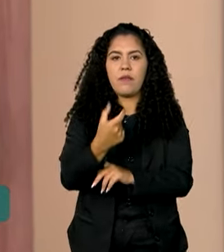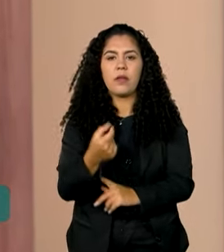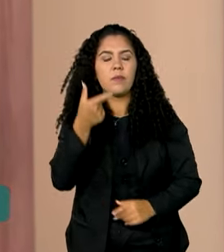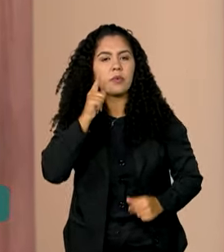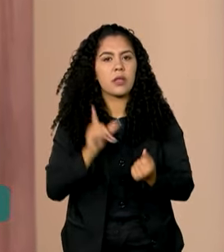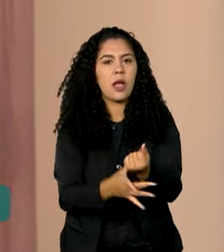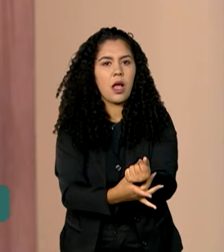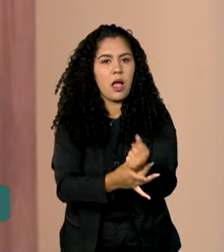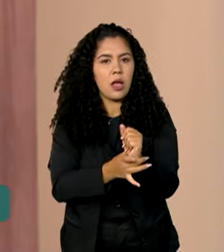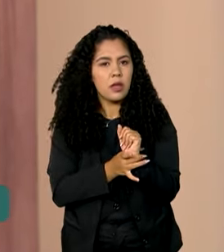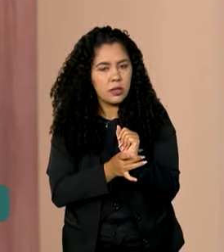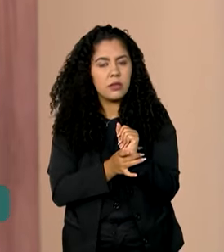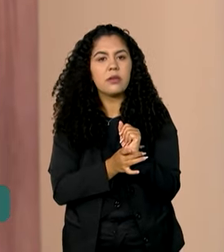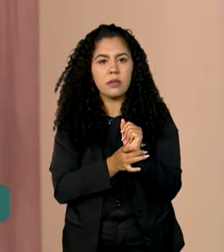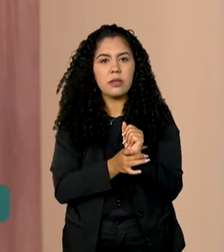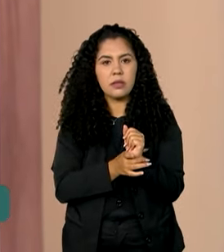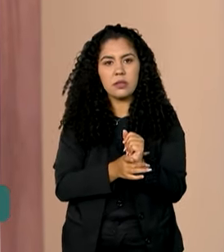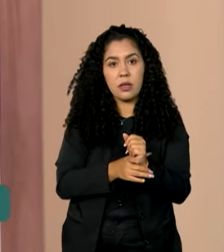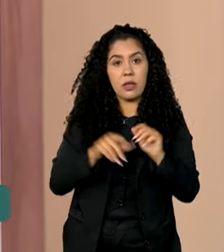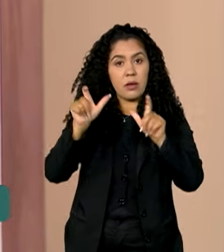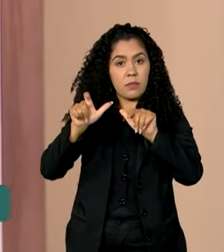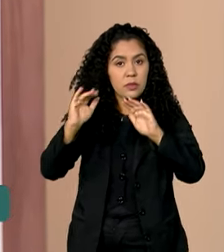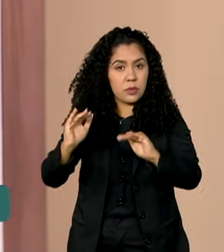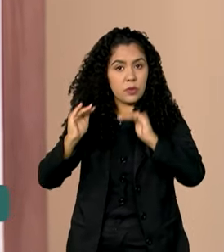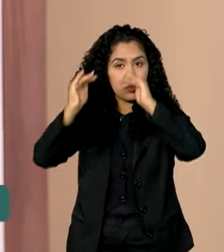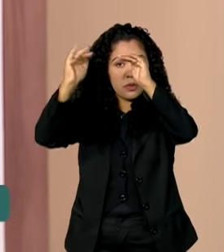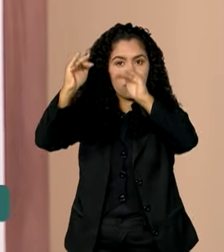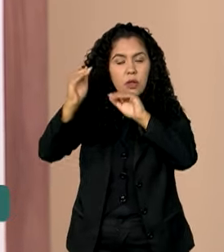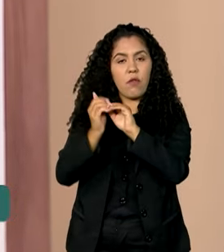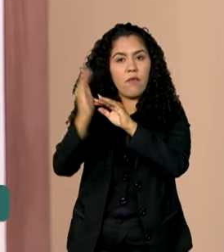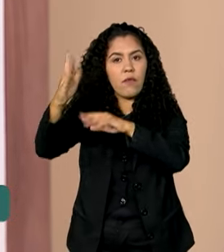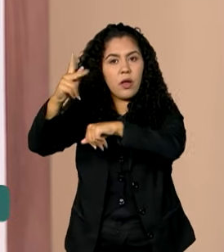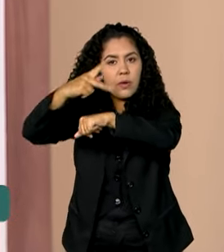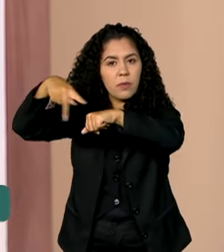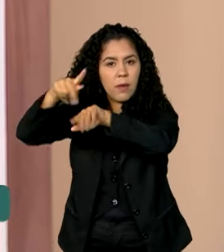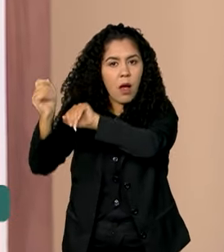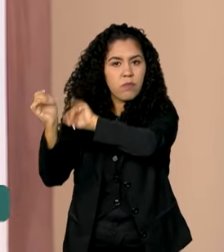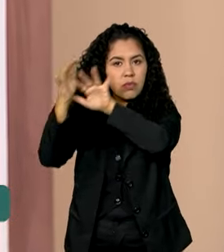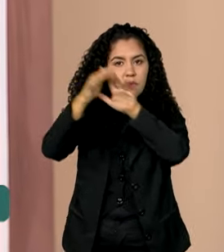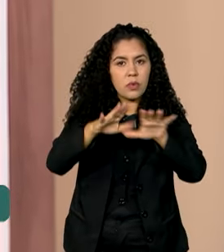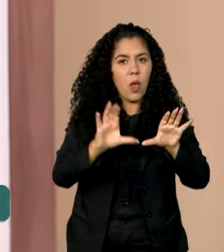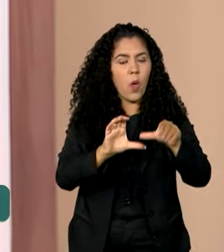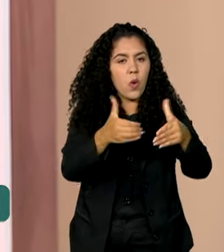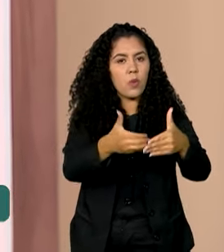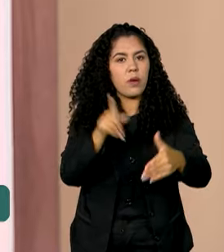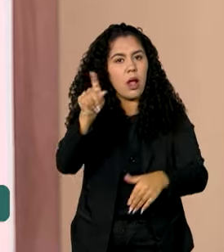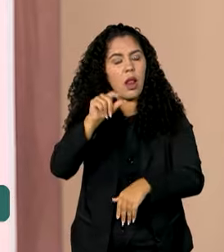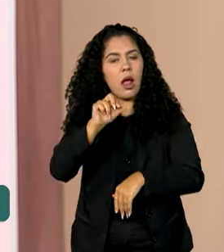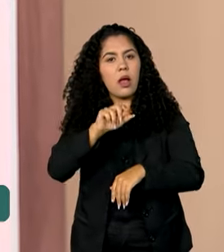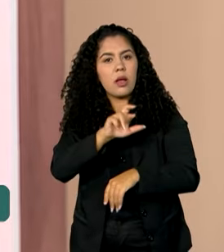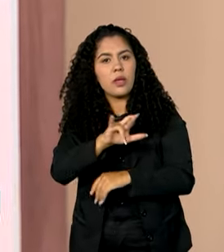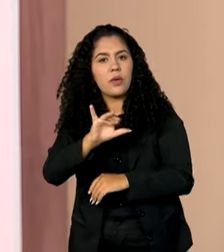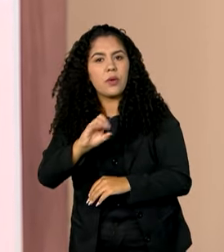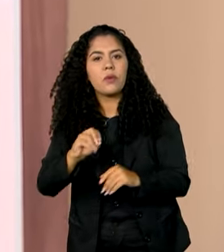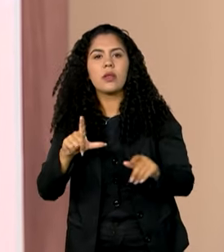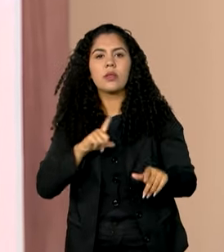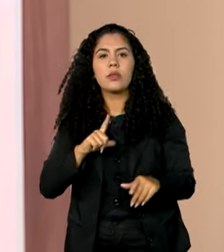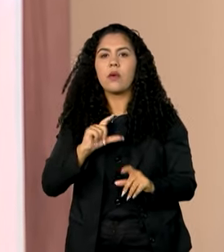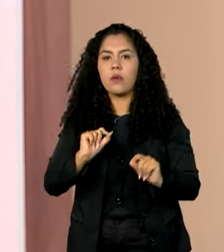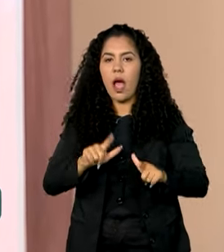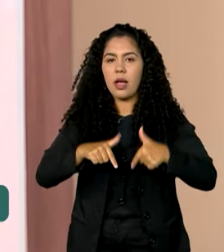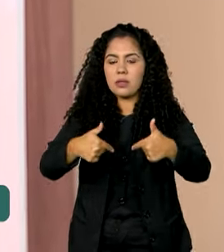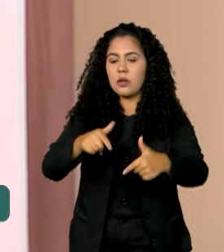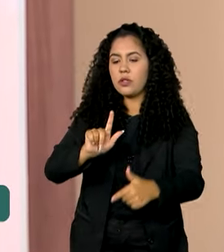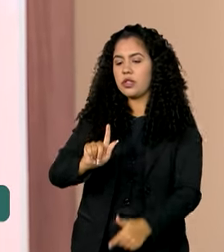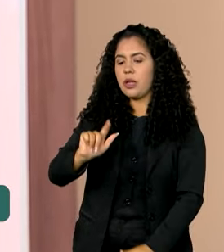das autoridades estrangeiras, na cúpula de líderes no Rio de Janeiro, foi decretada a operação de GLO, com o uso das